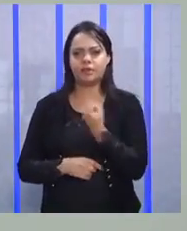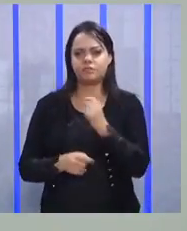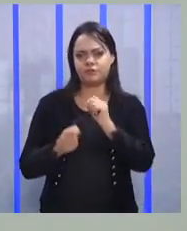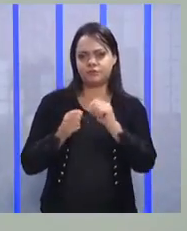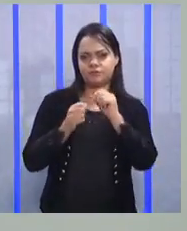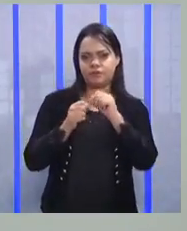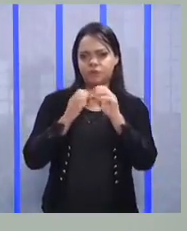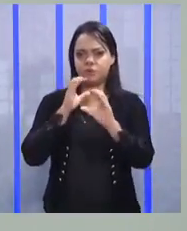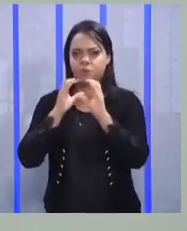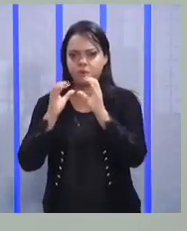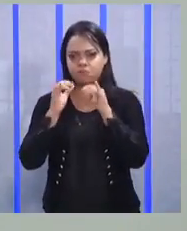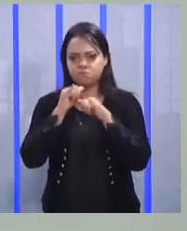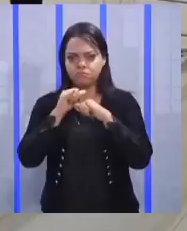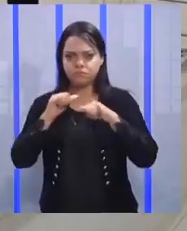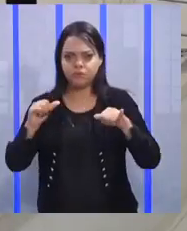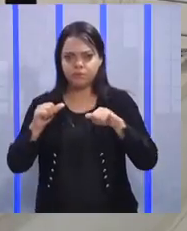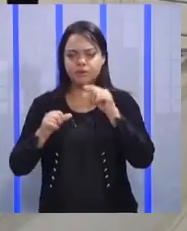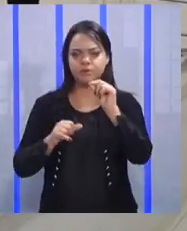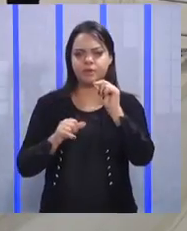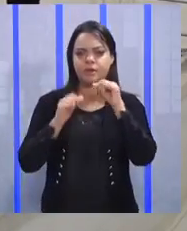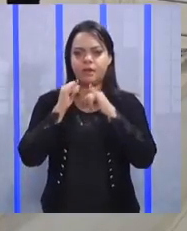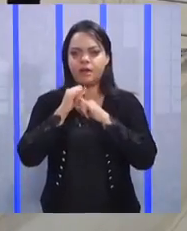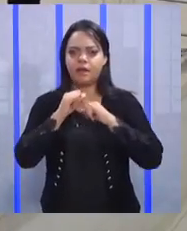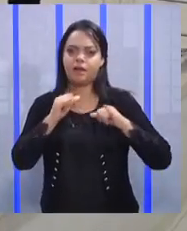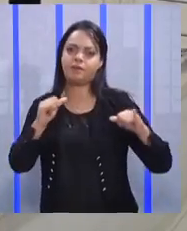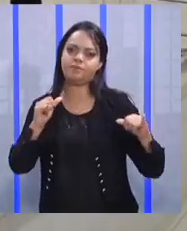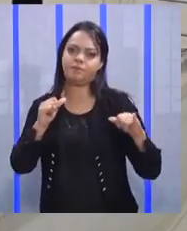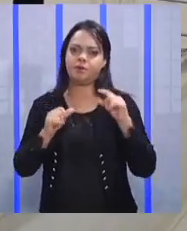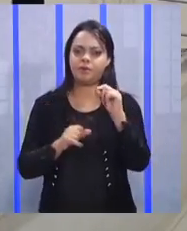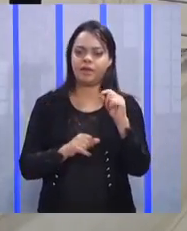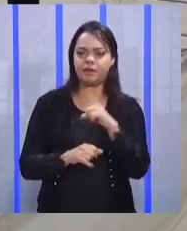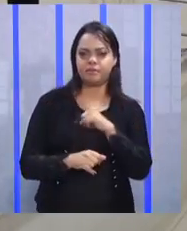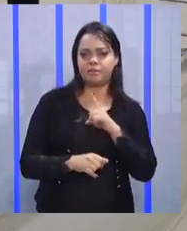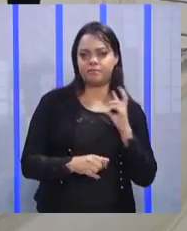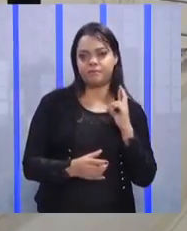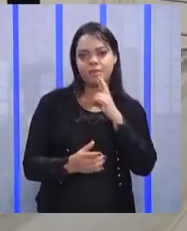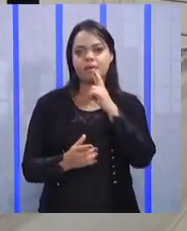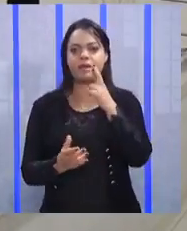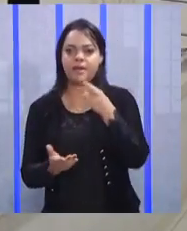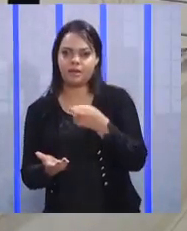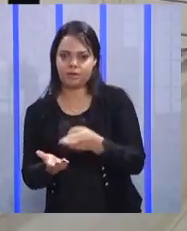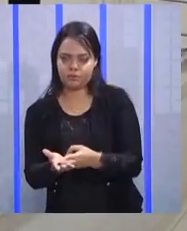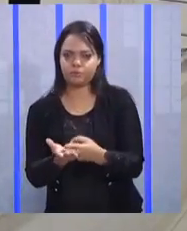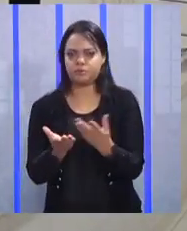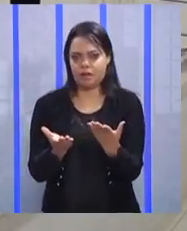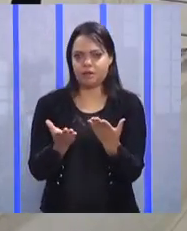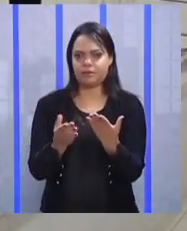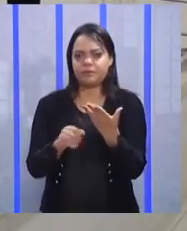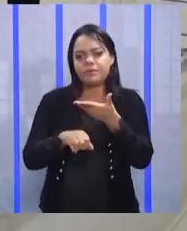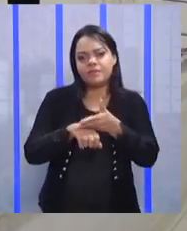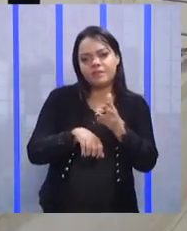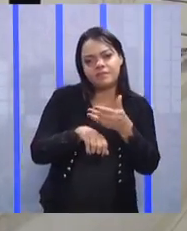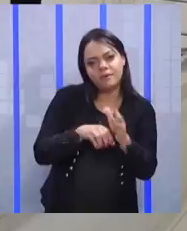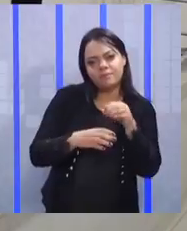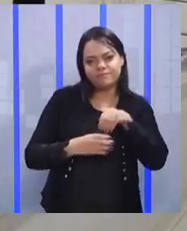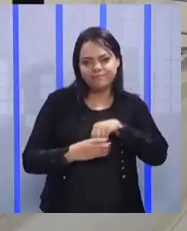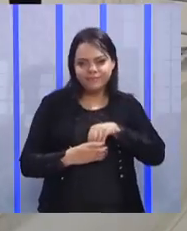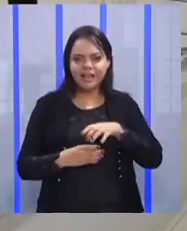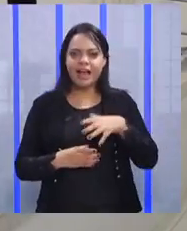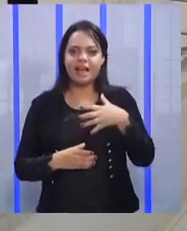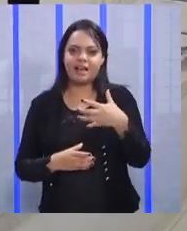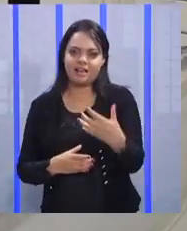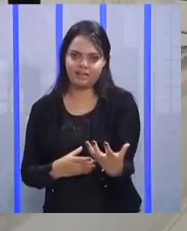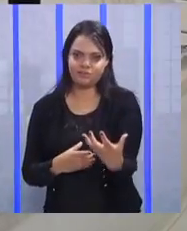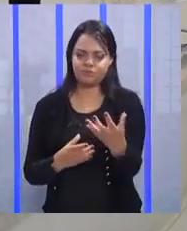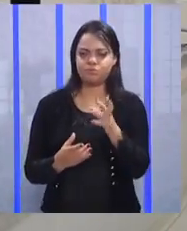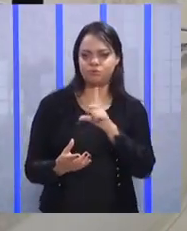comunicado, passa uma informação e essa informação, ela resulta em alguma ação. Ela resulta